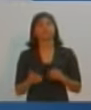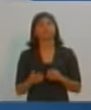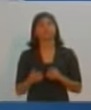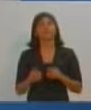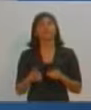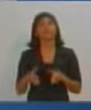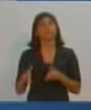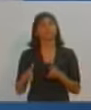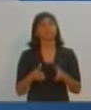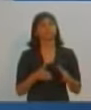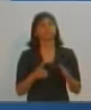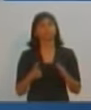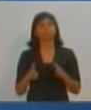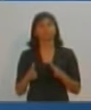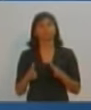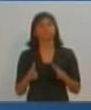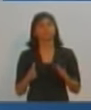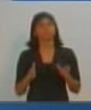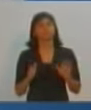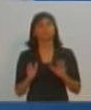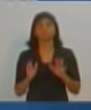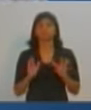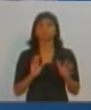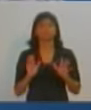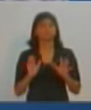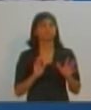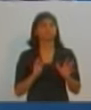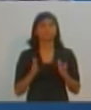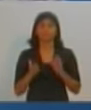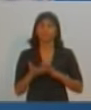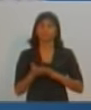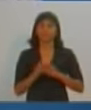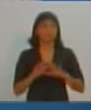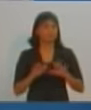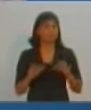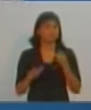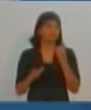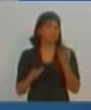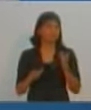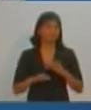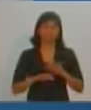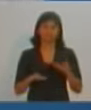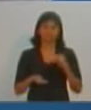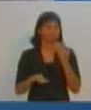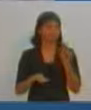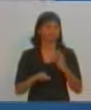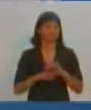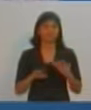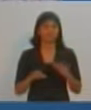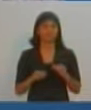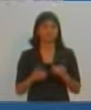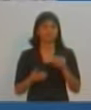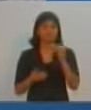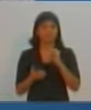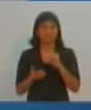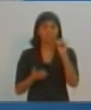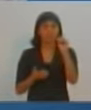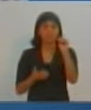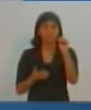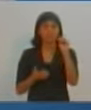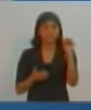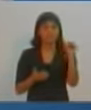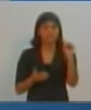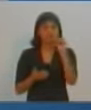acho assim um tanto meio... Sabe, eu acho que isso aí não pega bem. É isso aí. Eu acho que a gente tem que priorizar é o